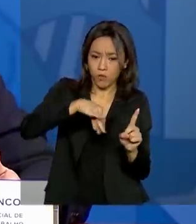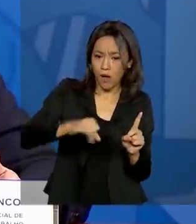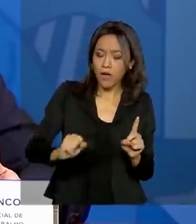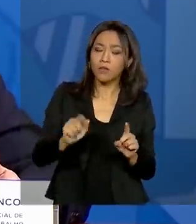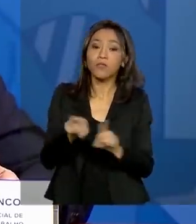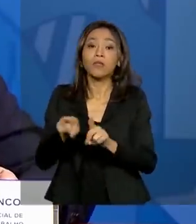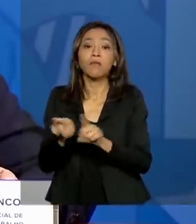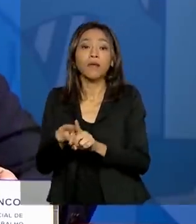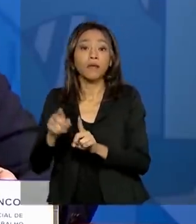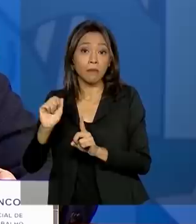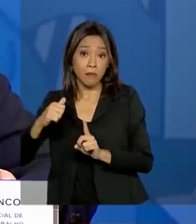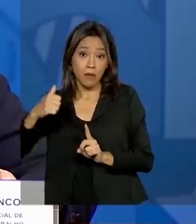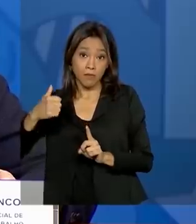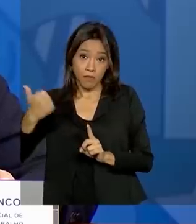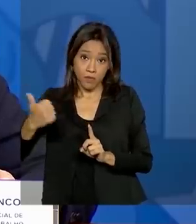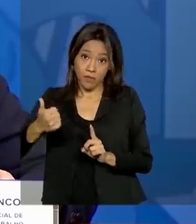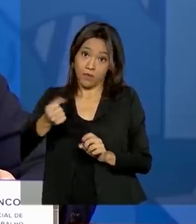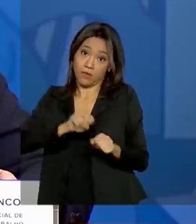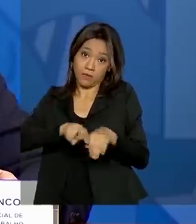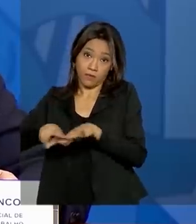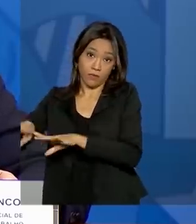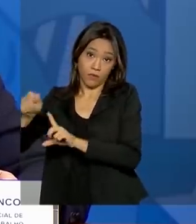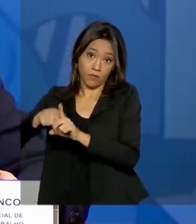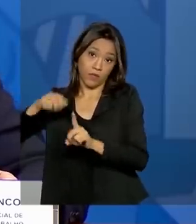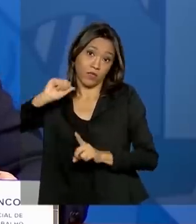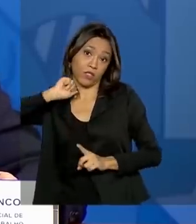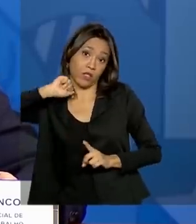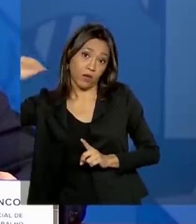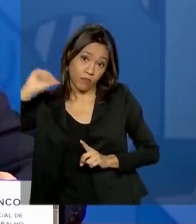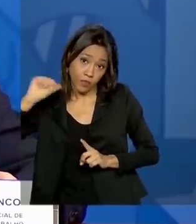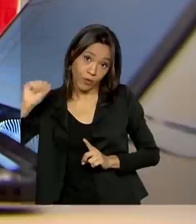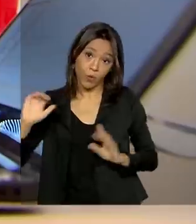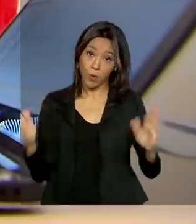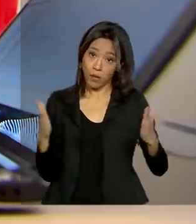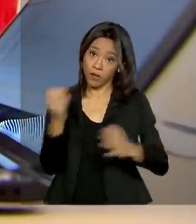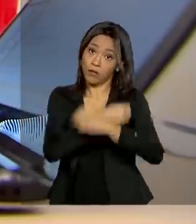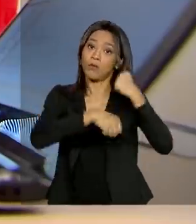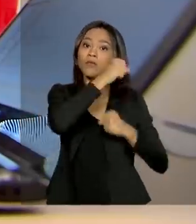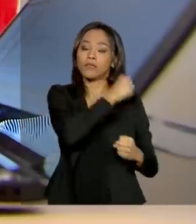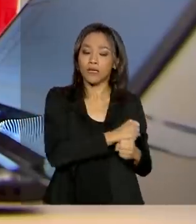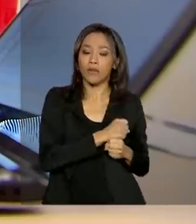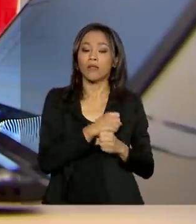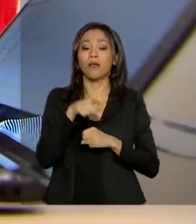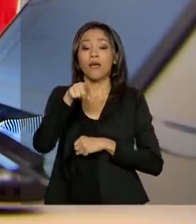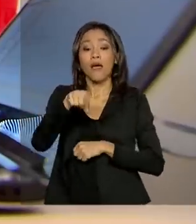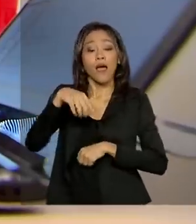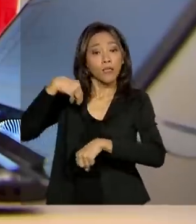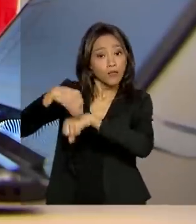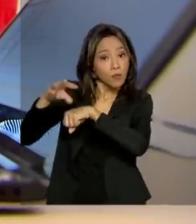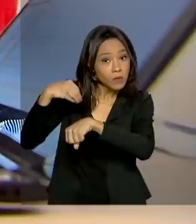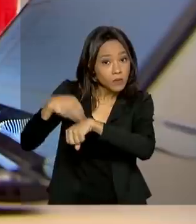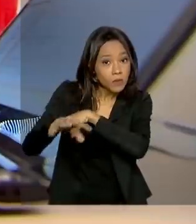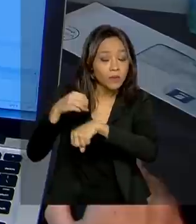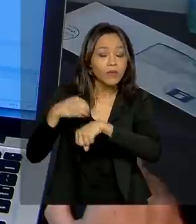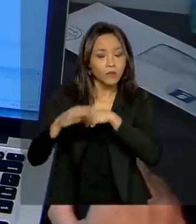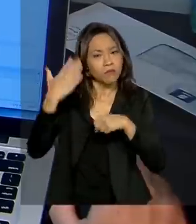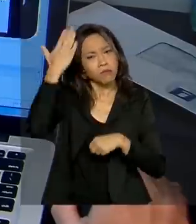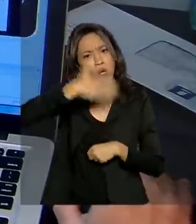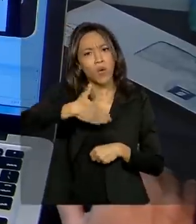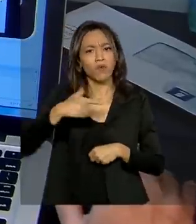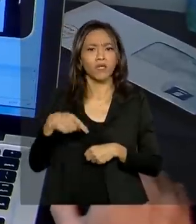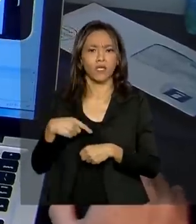quinzena de abril de 2020, em relação a 2019. Os dados também mostram que os serviços